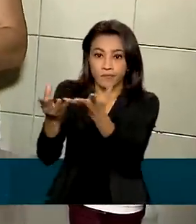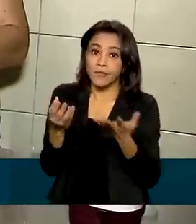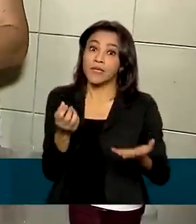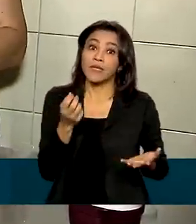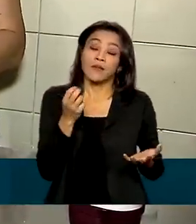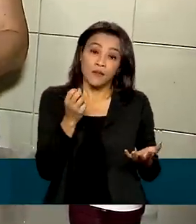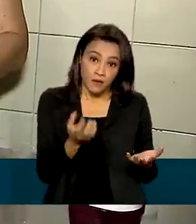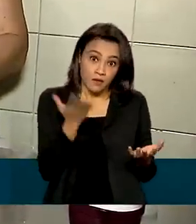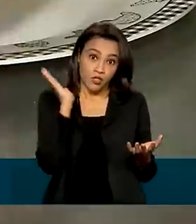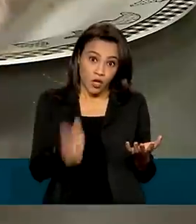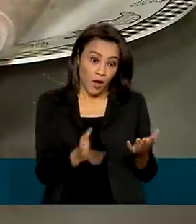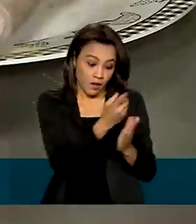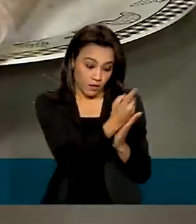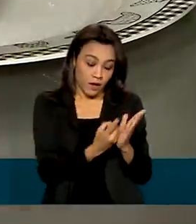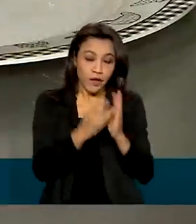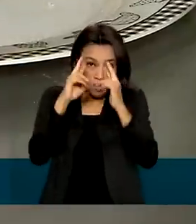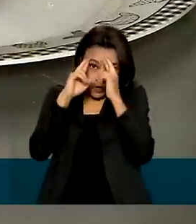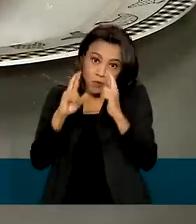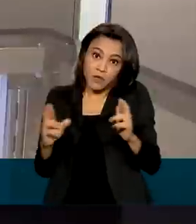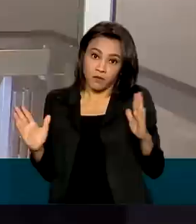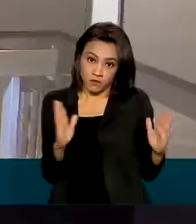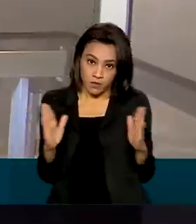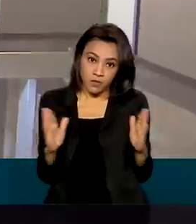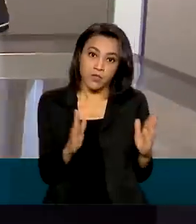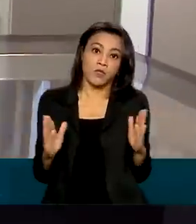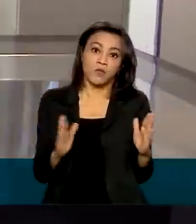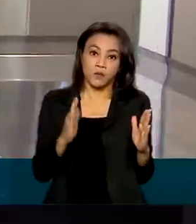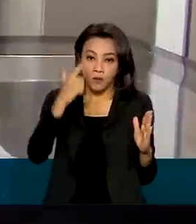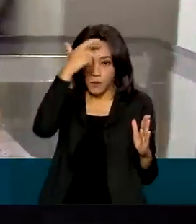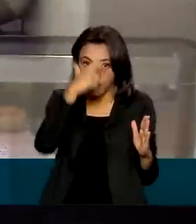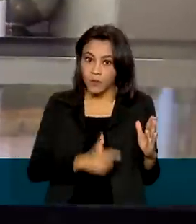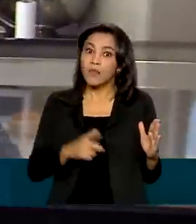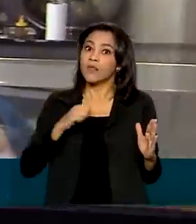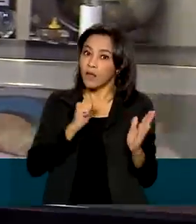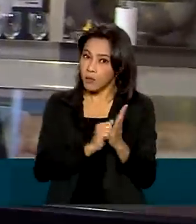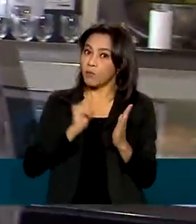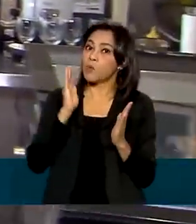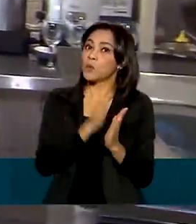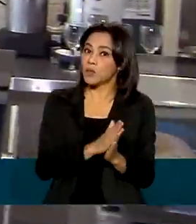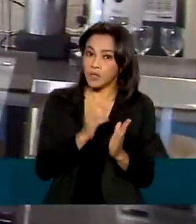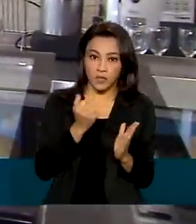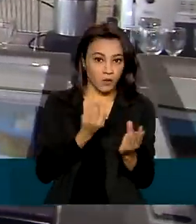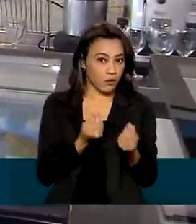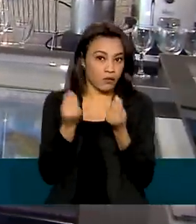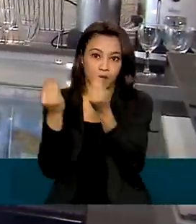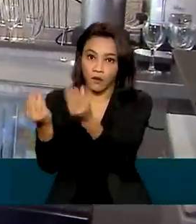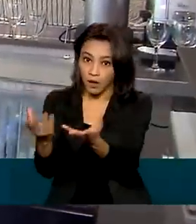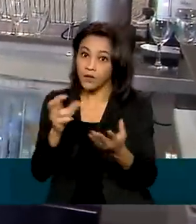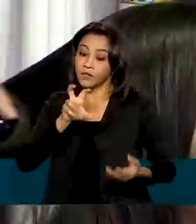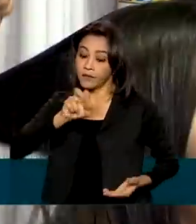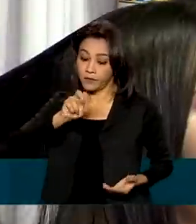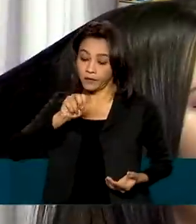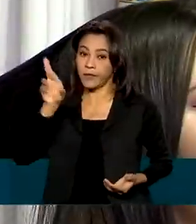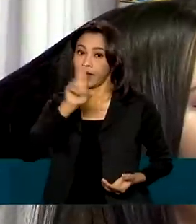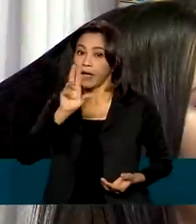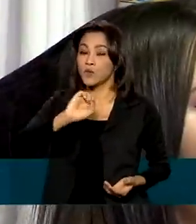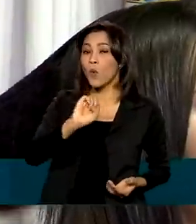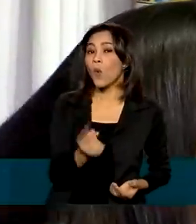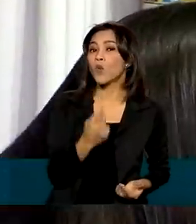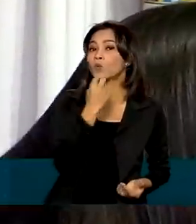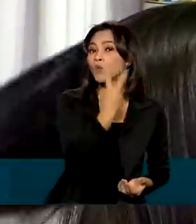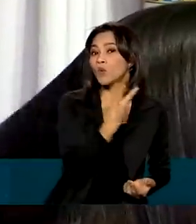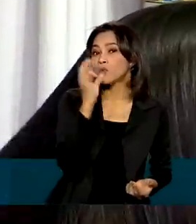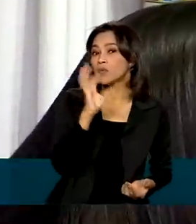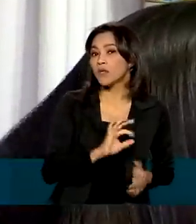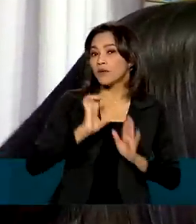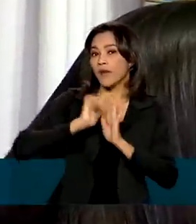seja entregue após o prazo, o microempreendedor fica sujeito à multa de no mínimo R$ 50,00, ou 2% ao mês